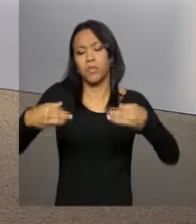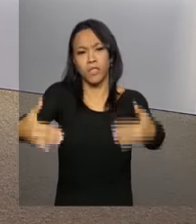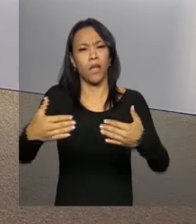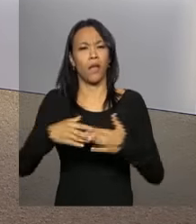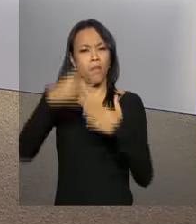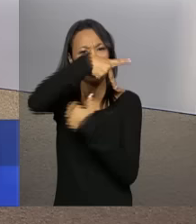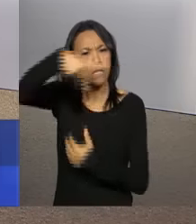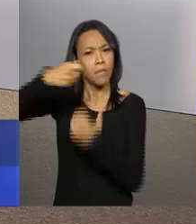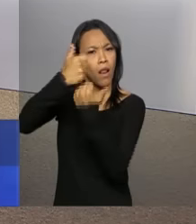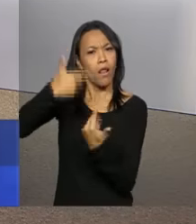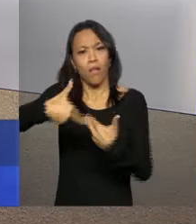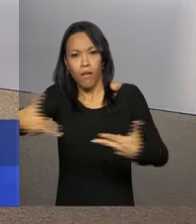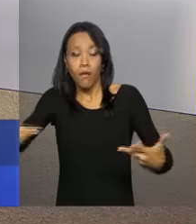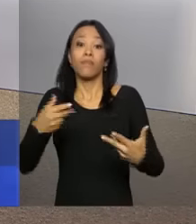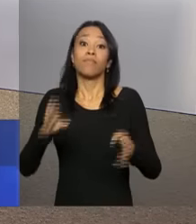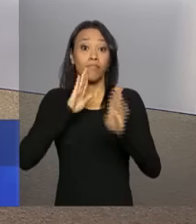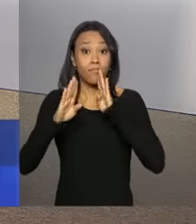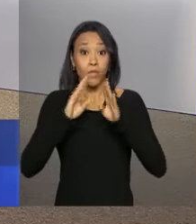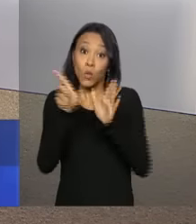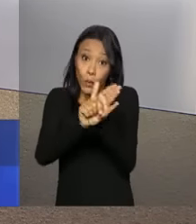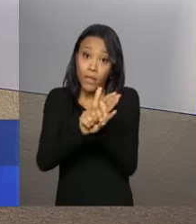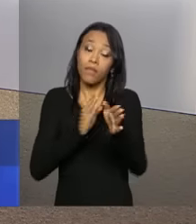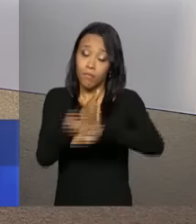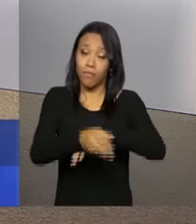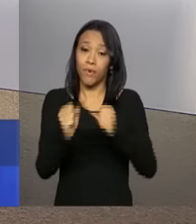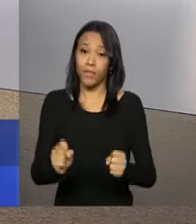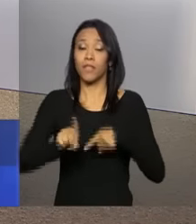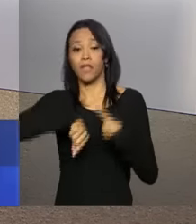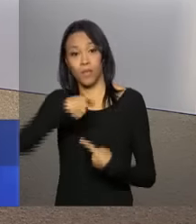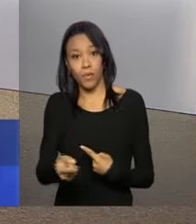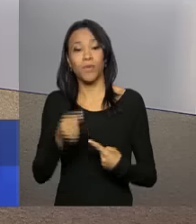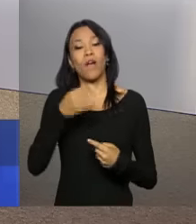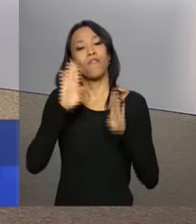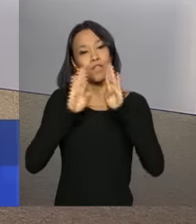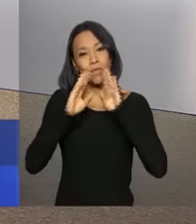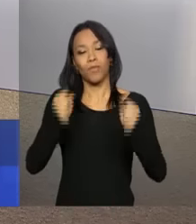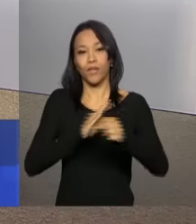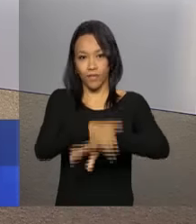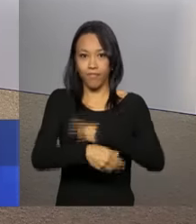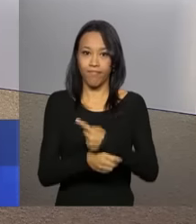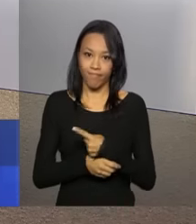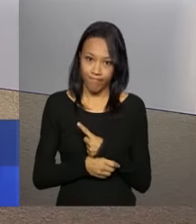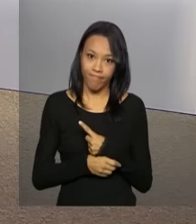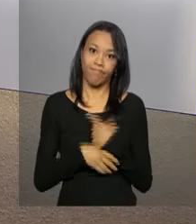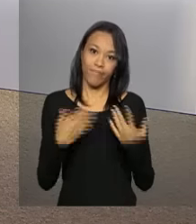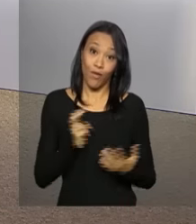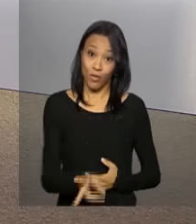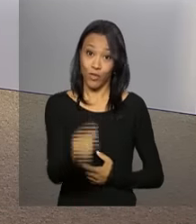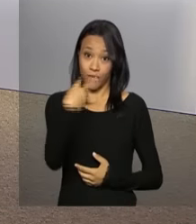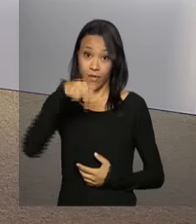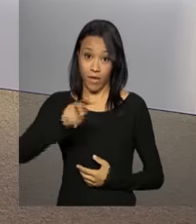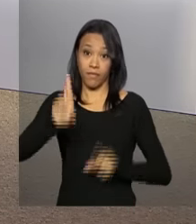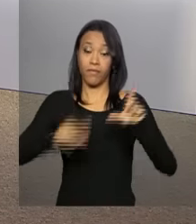também nas nossas redes sociais, twitter.com.br tvnbr e facebook.com.br tvnbr. Continue